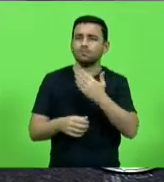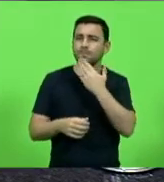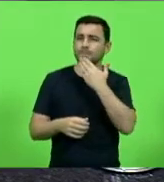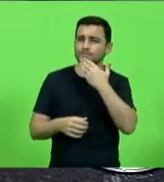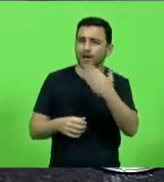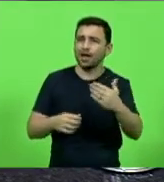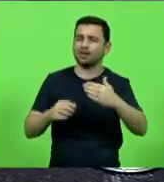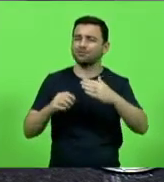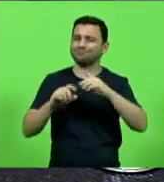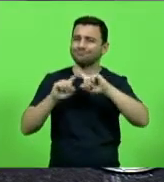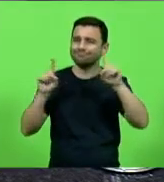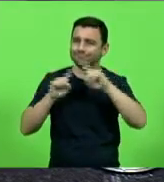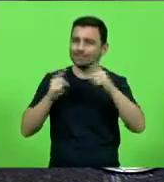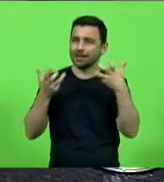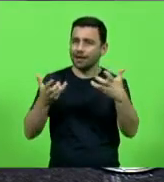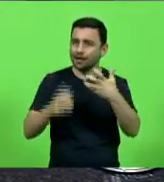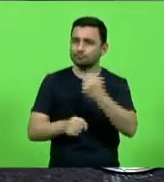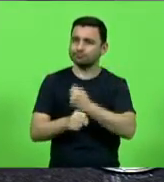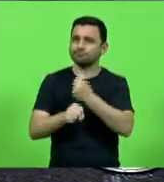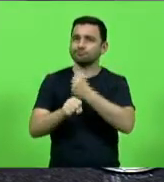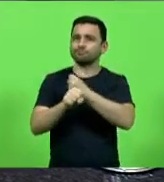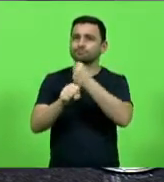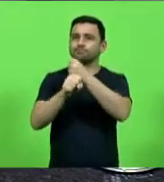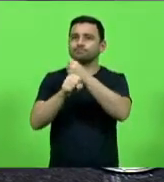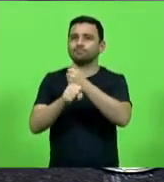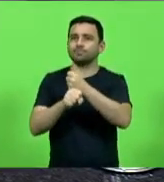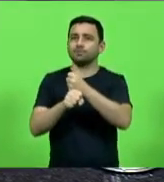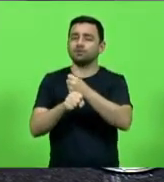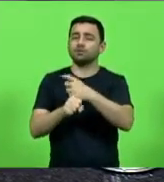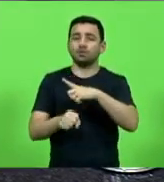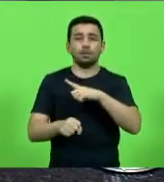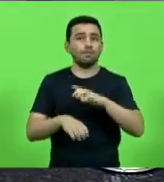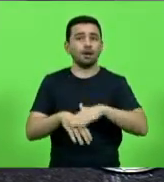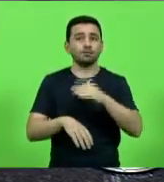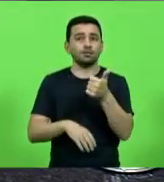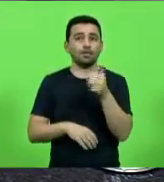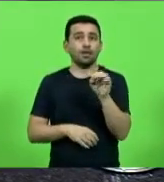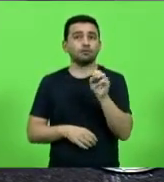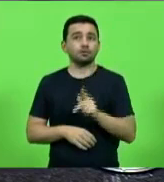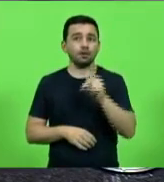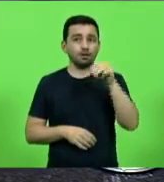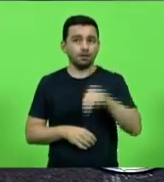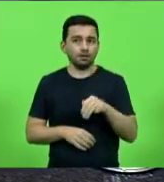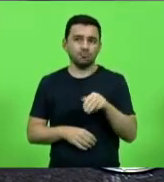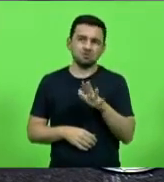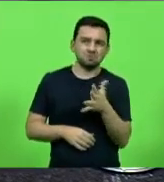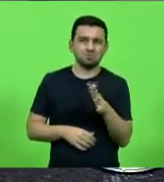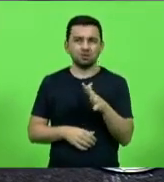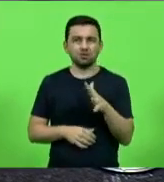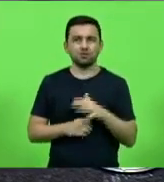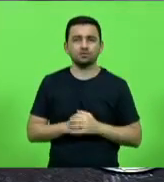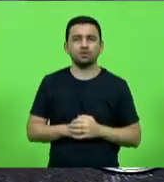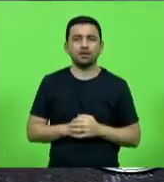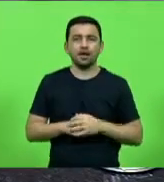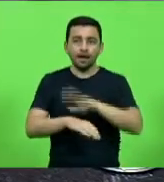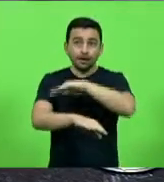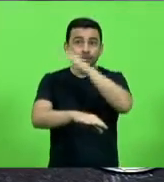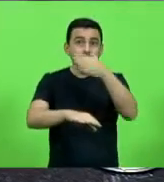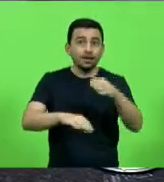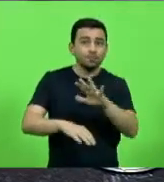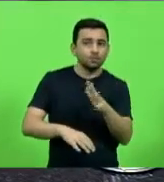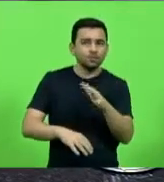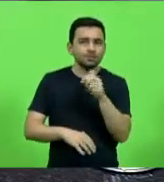reivindicando por esta obra, obra esta que só tem mais 10 quilômetros, nem bem 10 quilômetros. A serra em si são 5